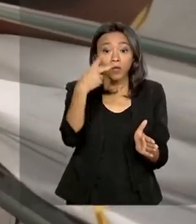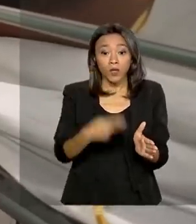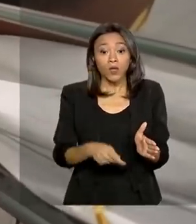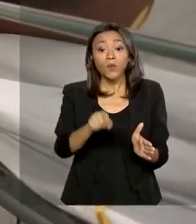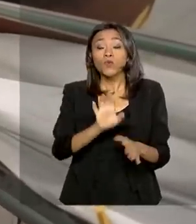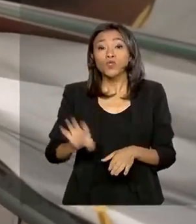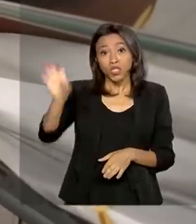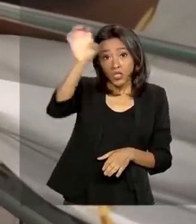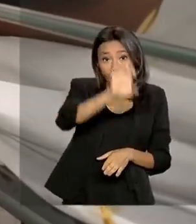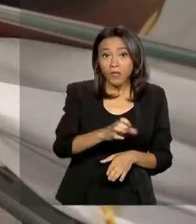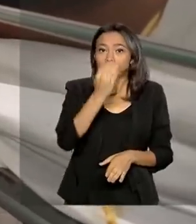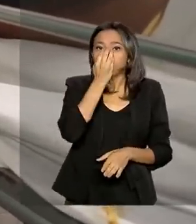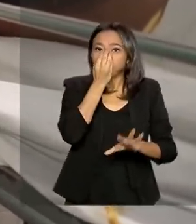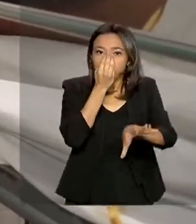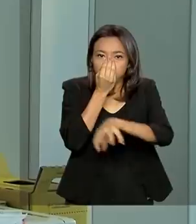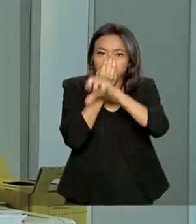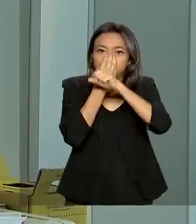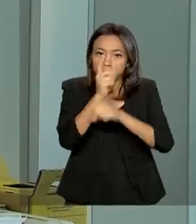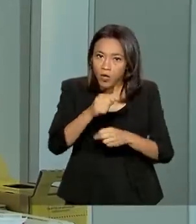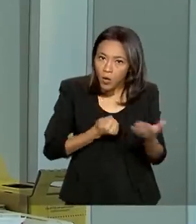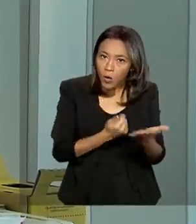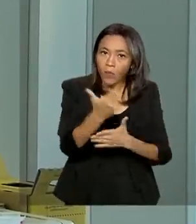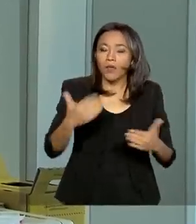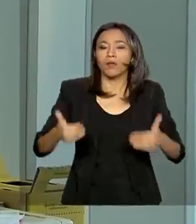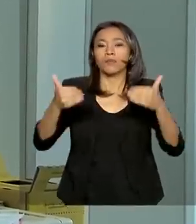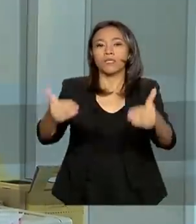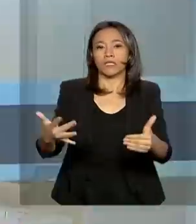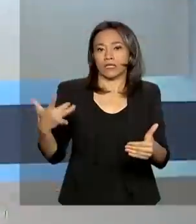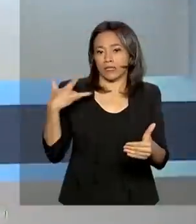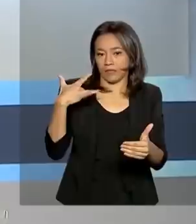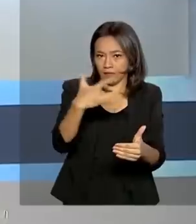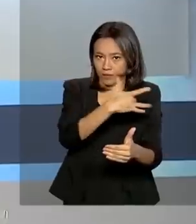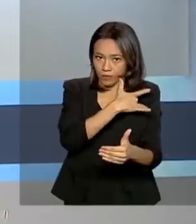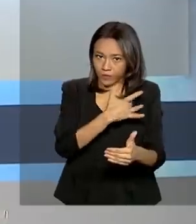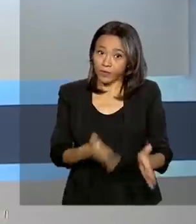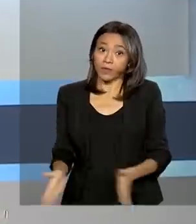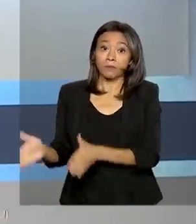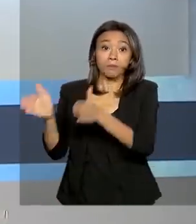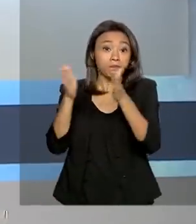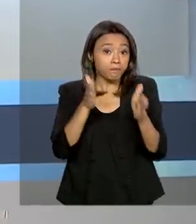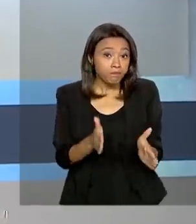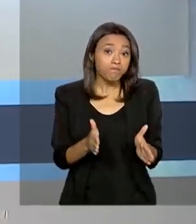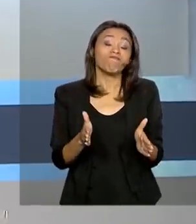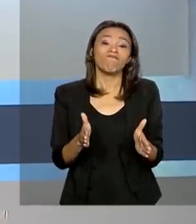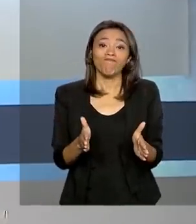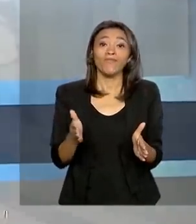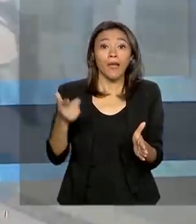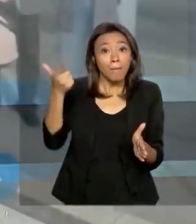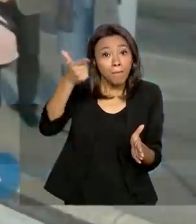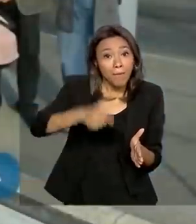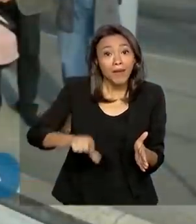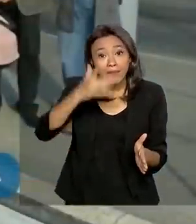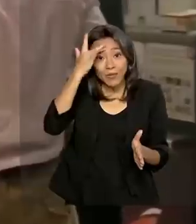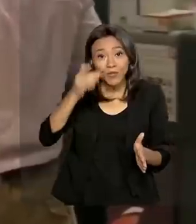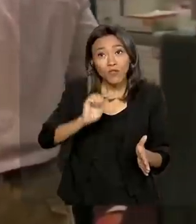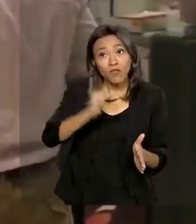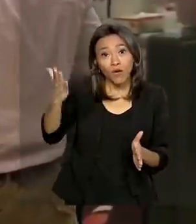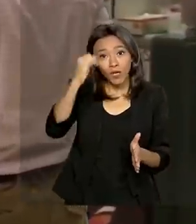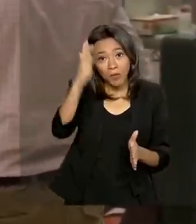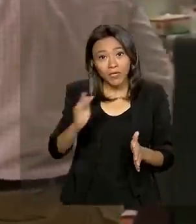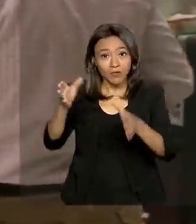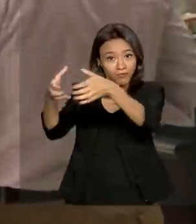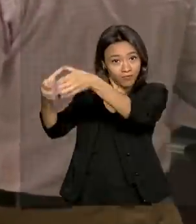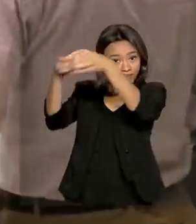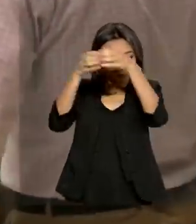fabricação nacional comprados pelo Ministério da Saúde. E veja também, mais brasileiros repatriados